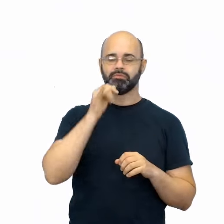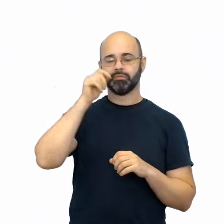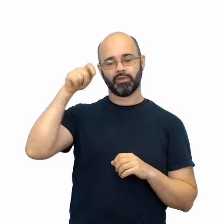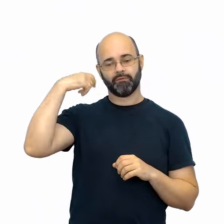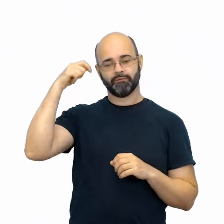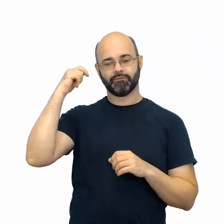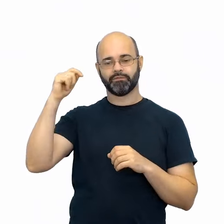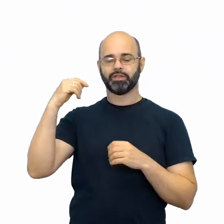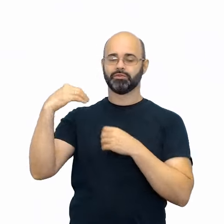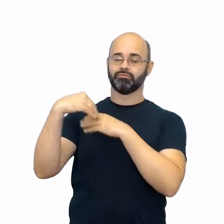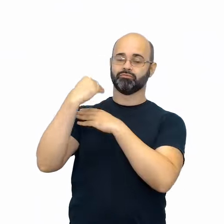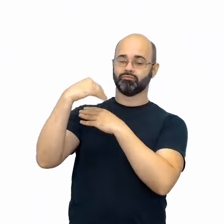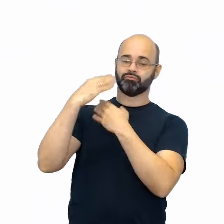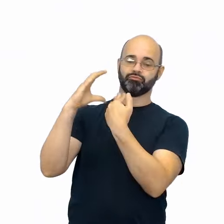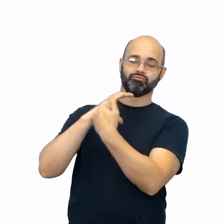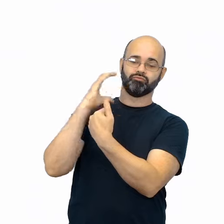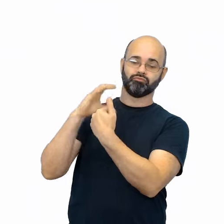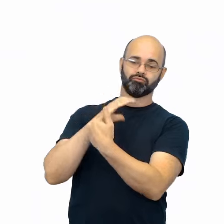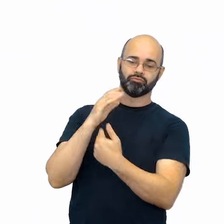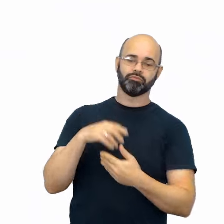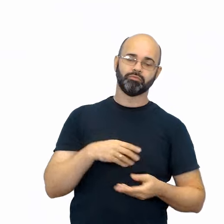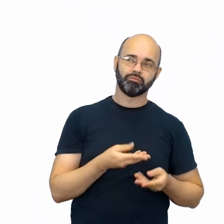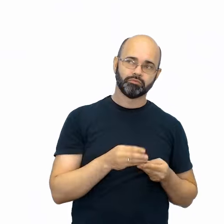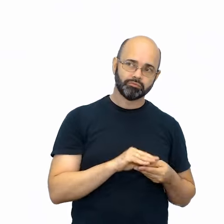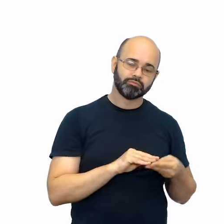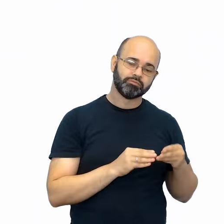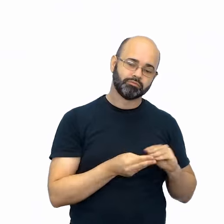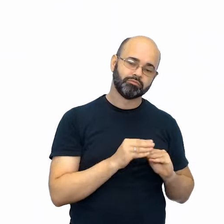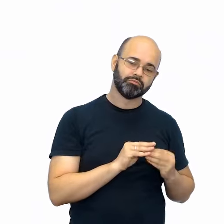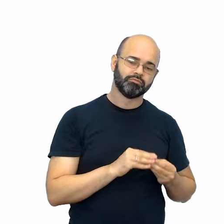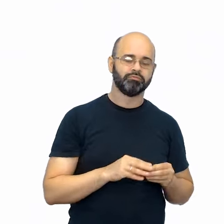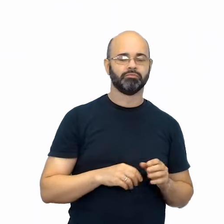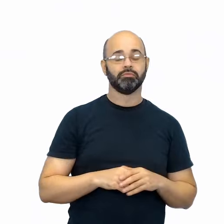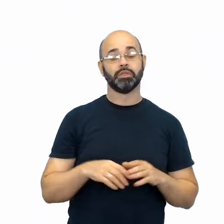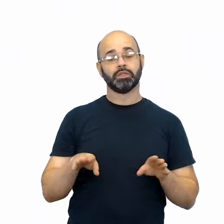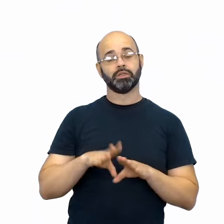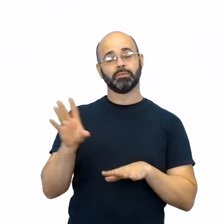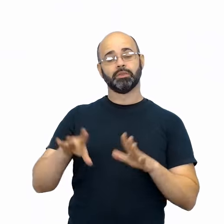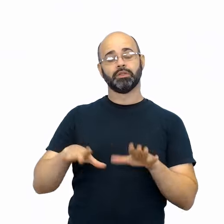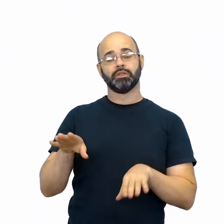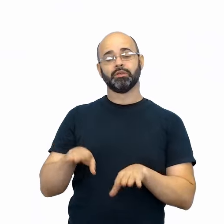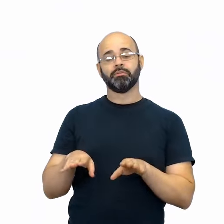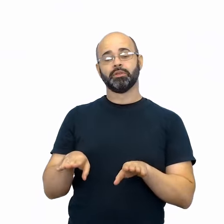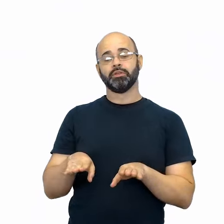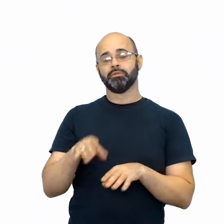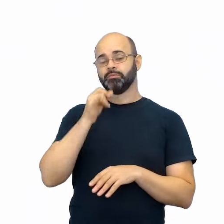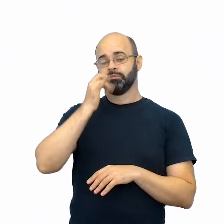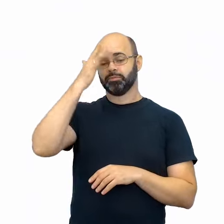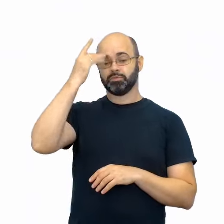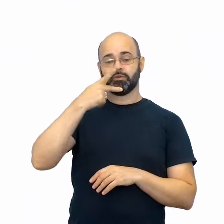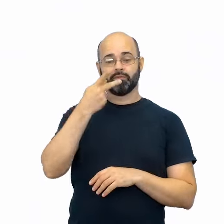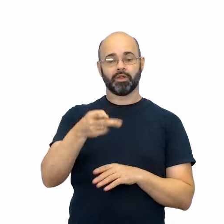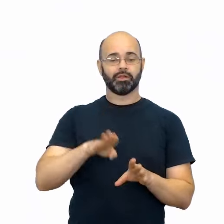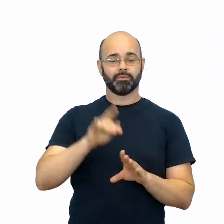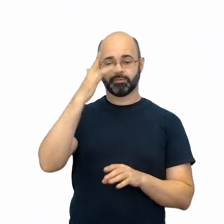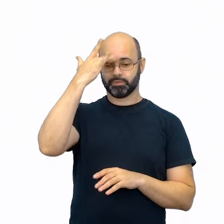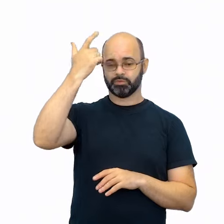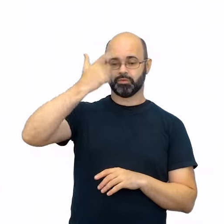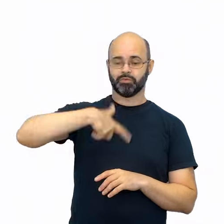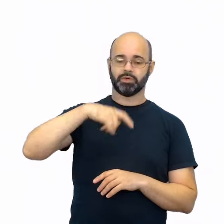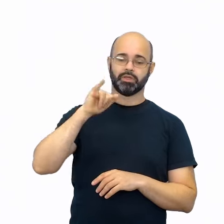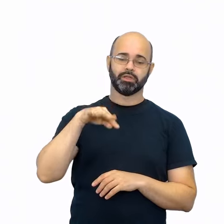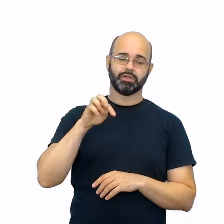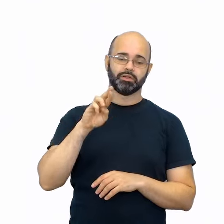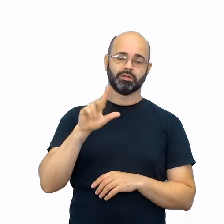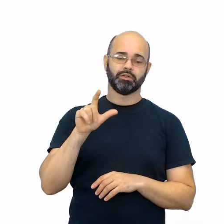tutorial, dependerá, sobretudo, do enunciador e do interlocutor. Assim, o